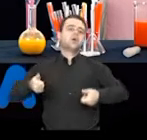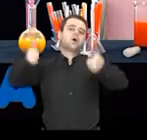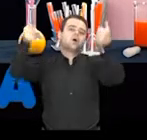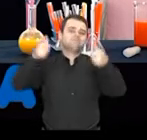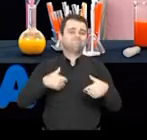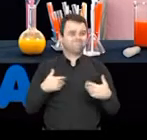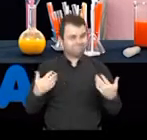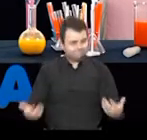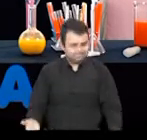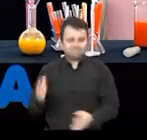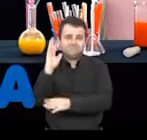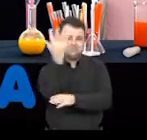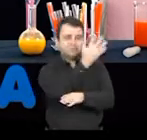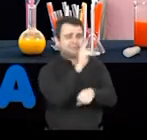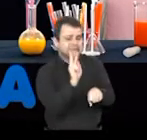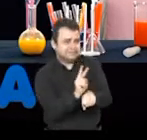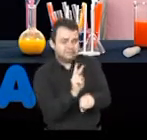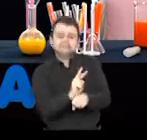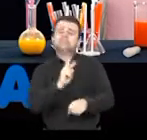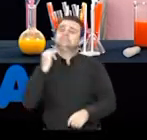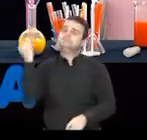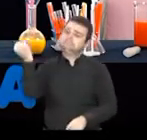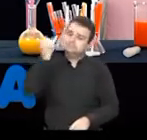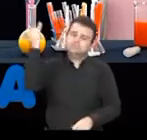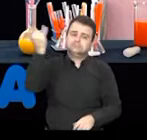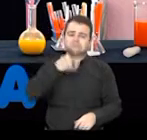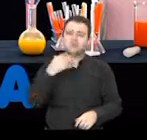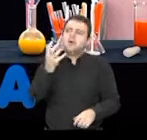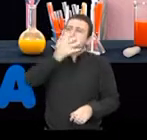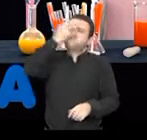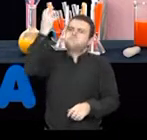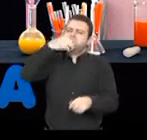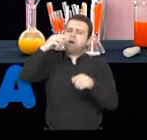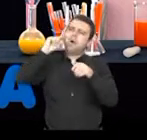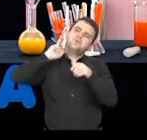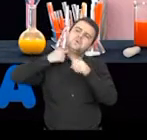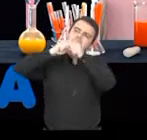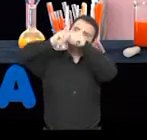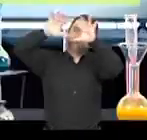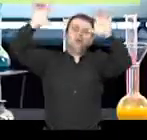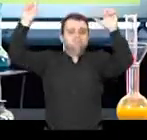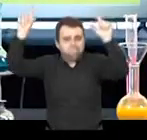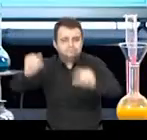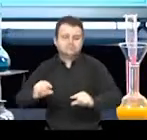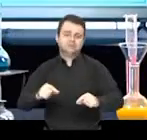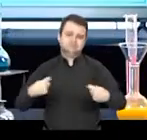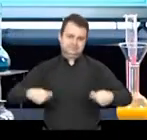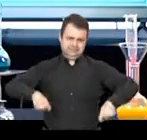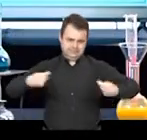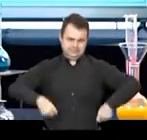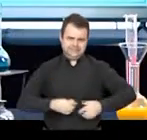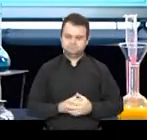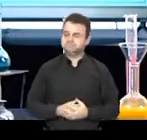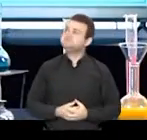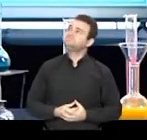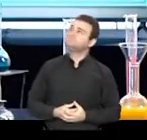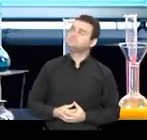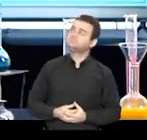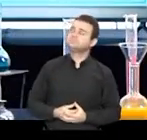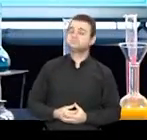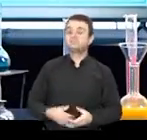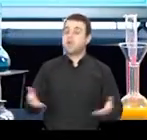Viram como é importante cuidar do meio ambiente para que não haja tanta poluição assim? Muito bem. Agora,